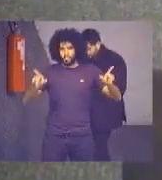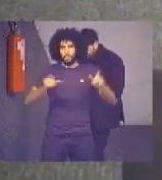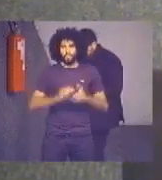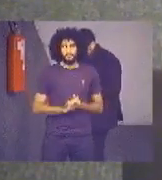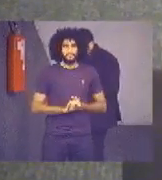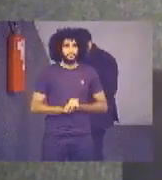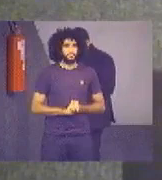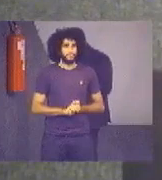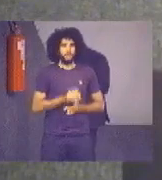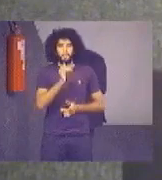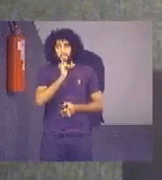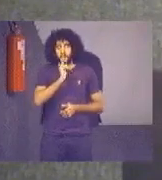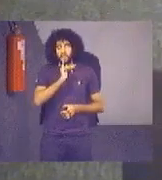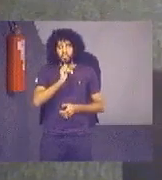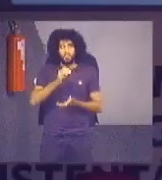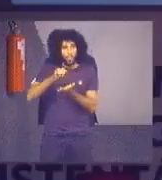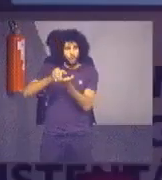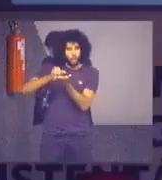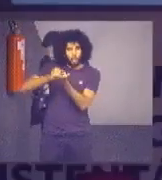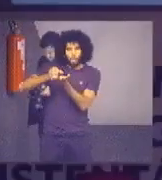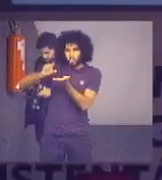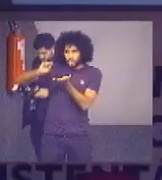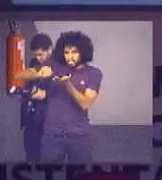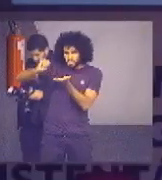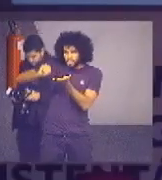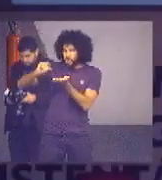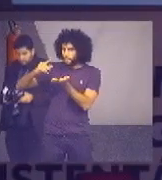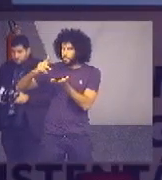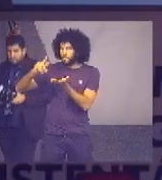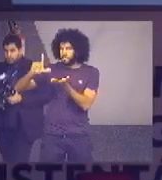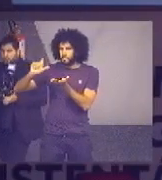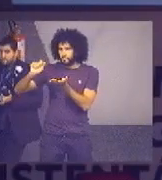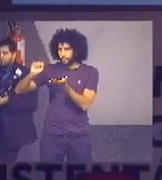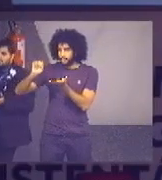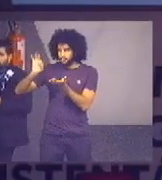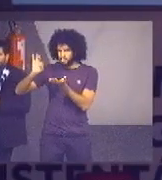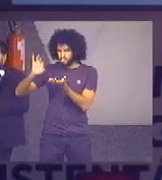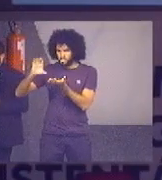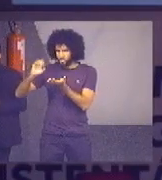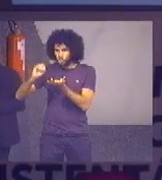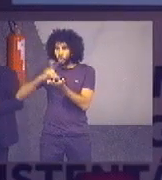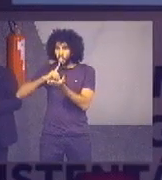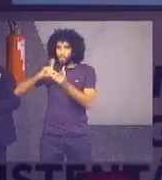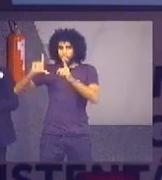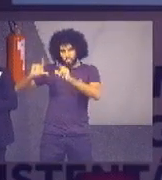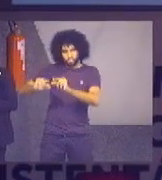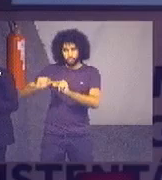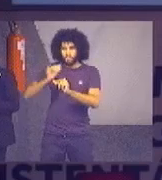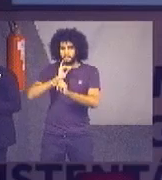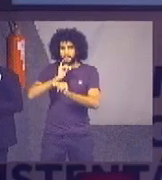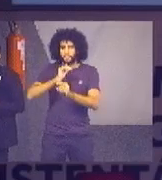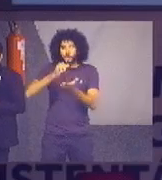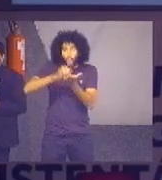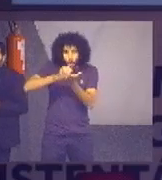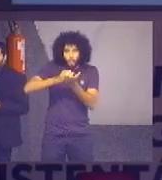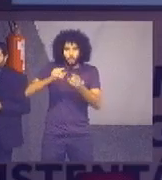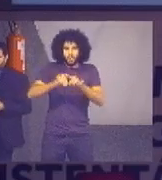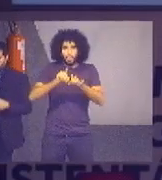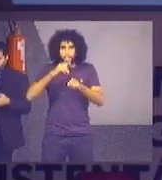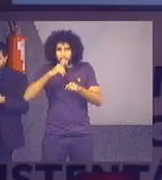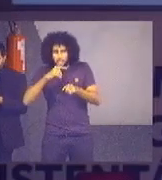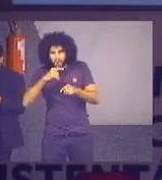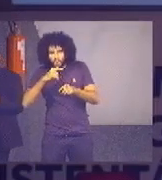consumo de copo descartável, também temos reduções, tanto no consumo de copo para água, quanto no consumo de